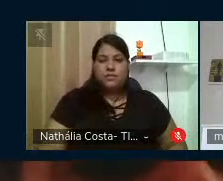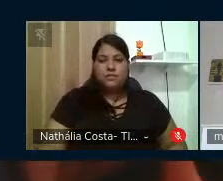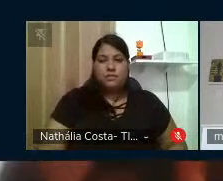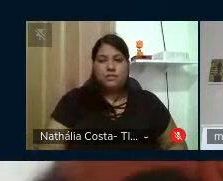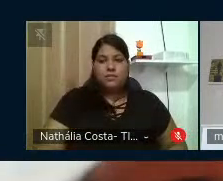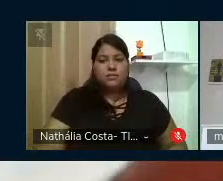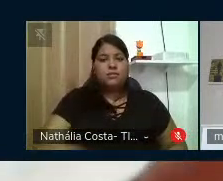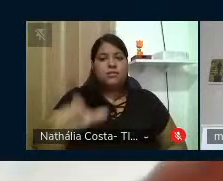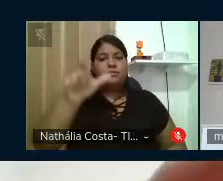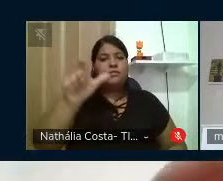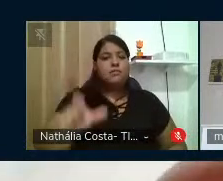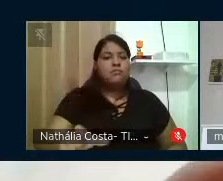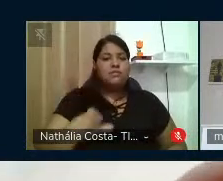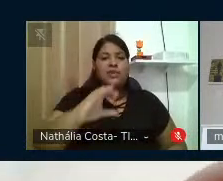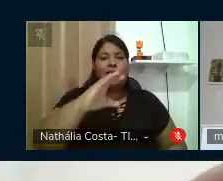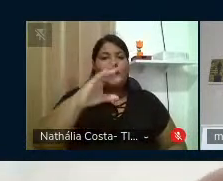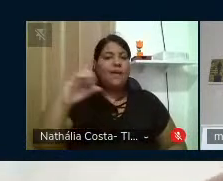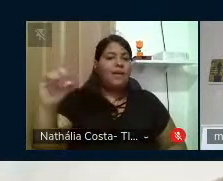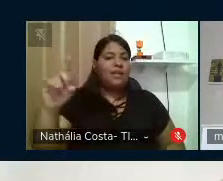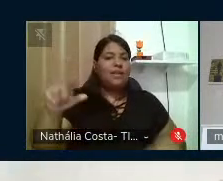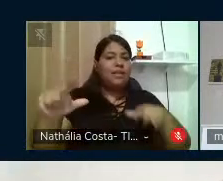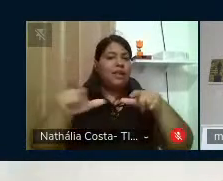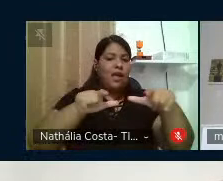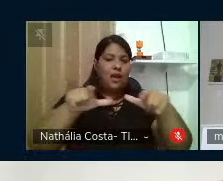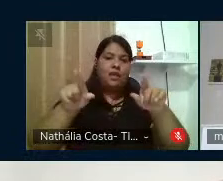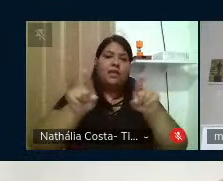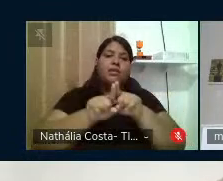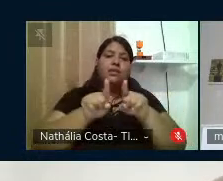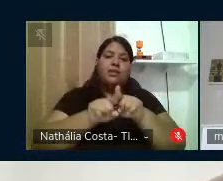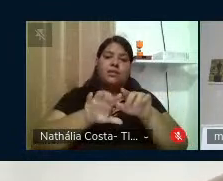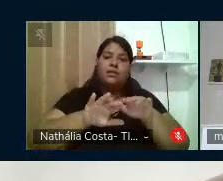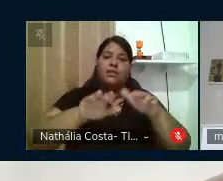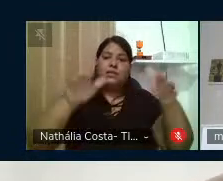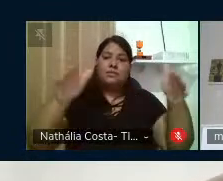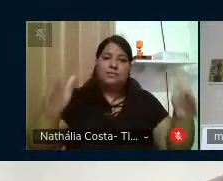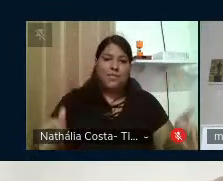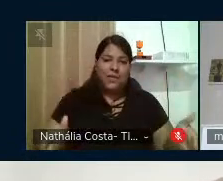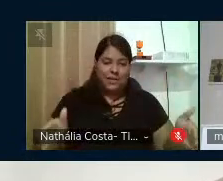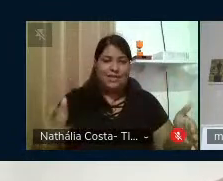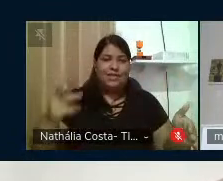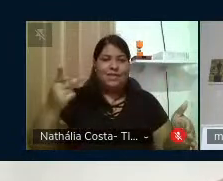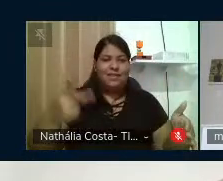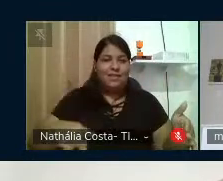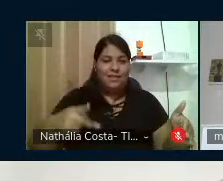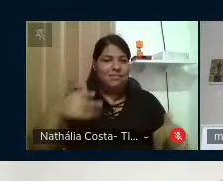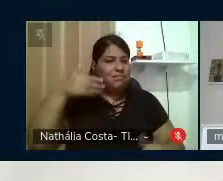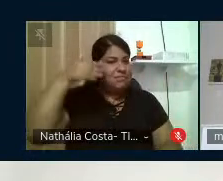a autoridade que coordena os trabalhos, bem como os demais componentes da mesa.